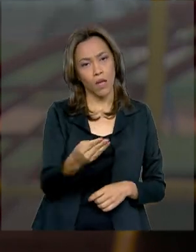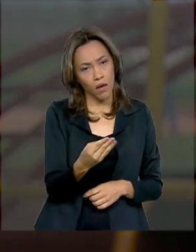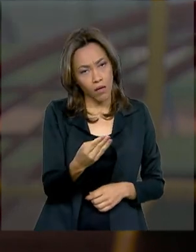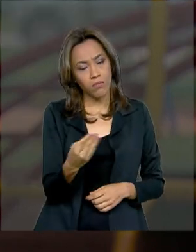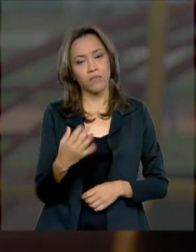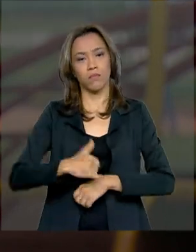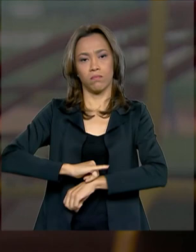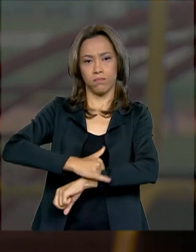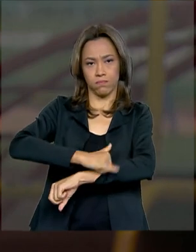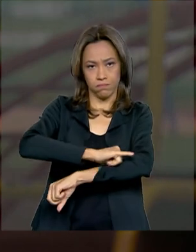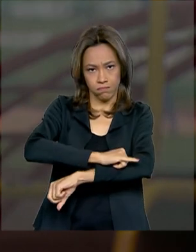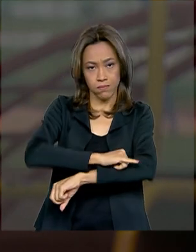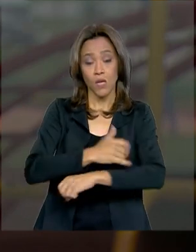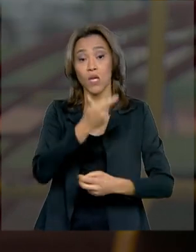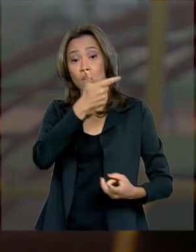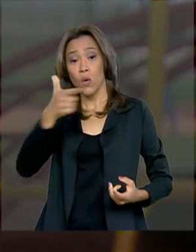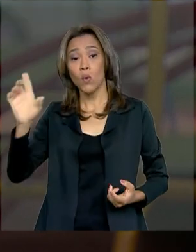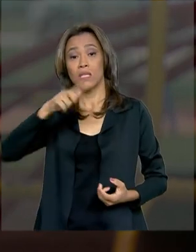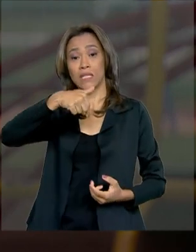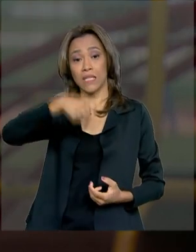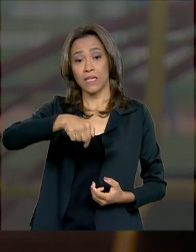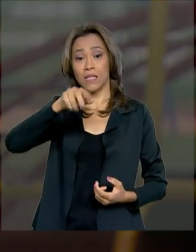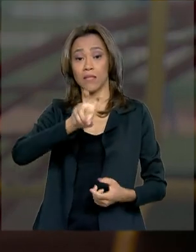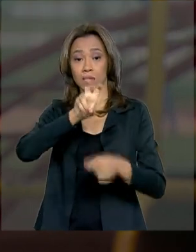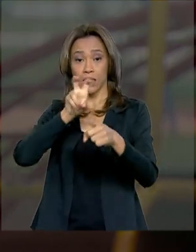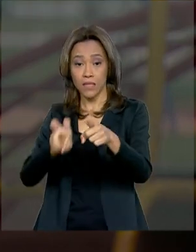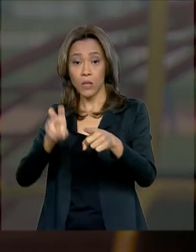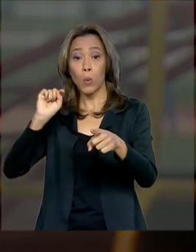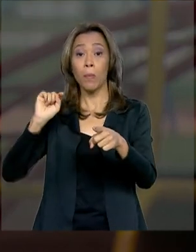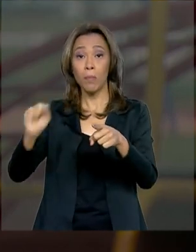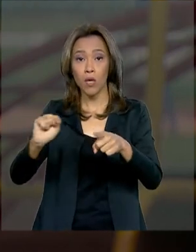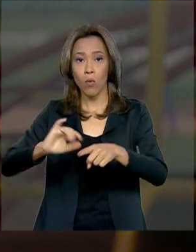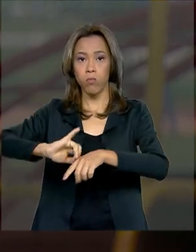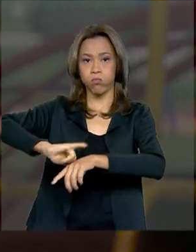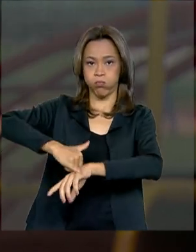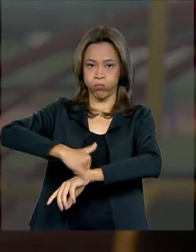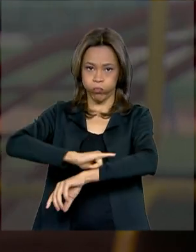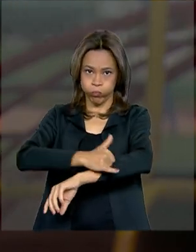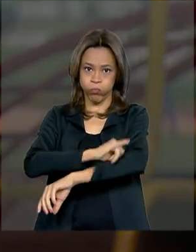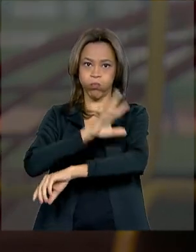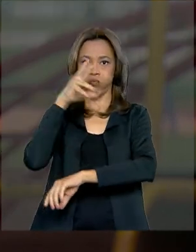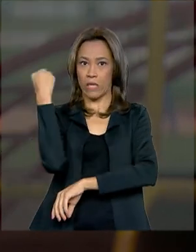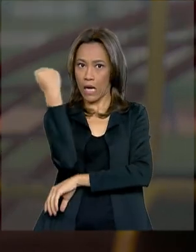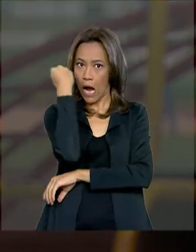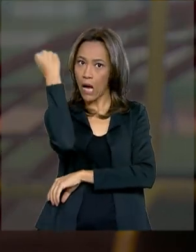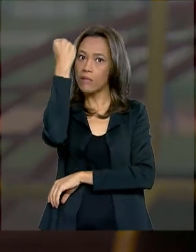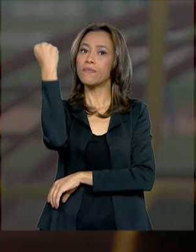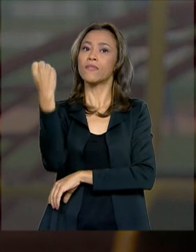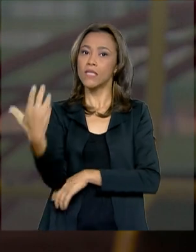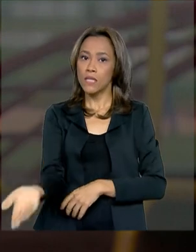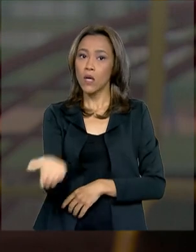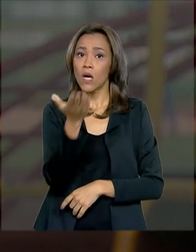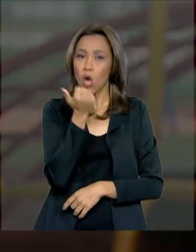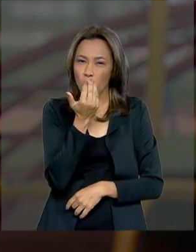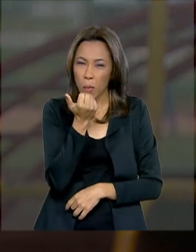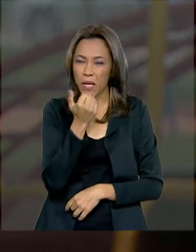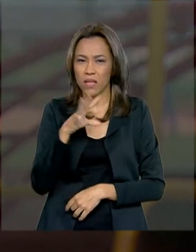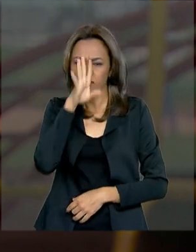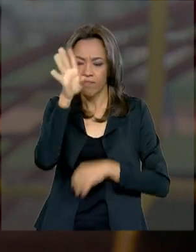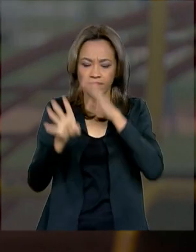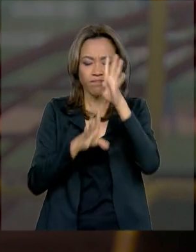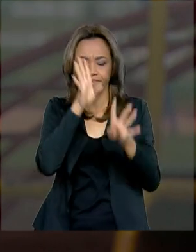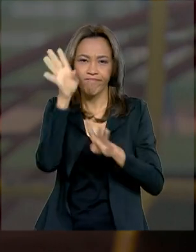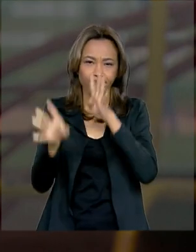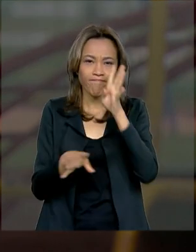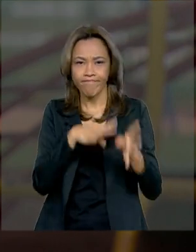obesidade e outras 755 mil com obesidade grave. Hábitos alimentares errados, como o